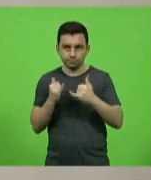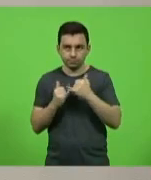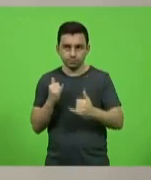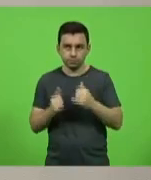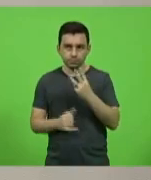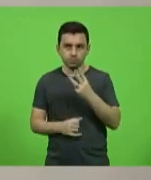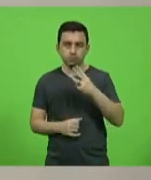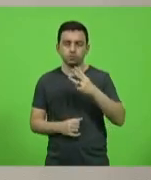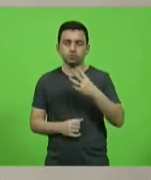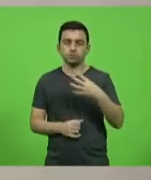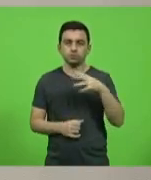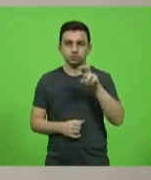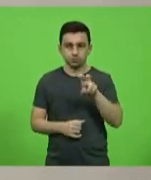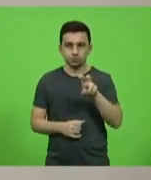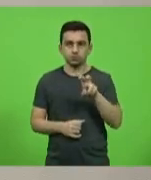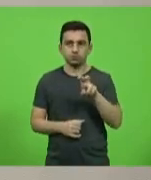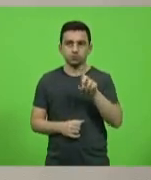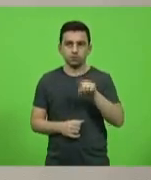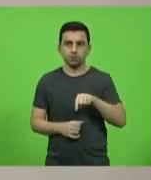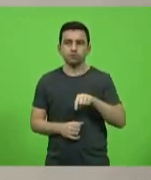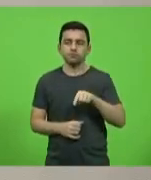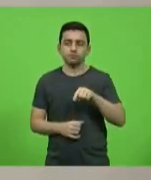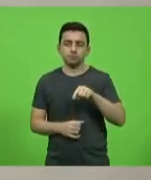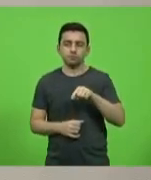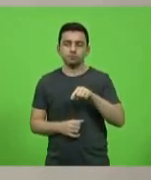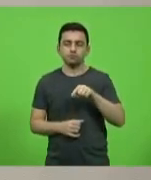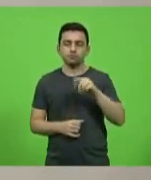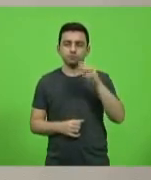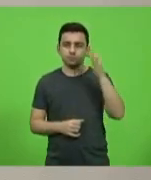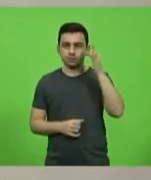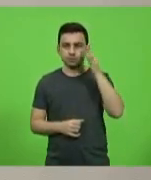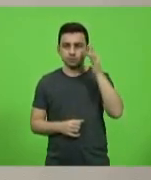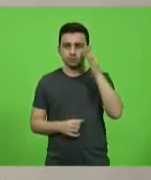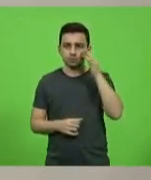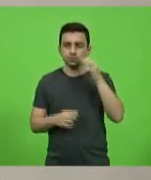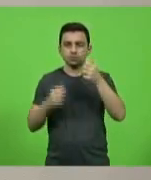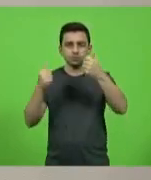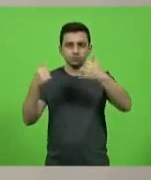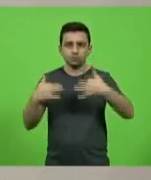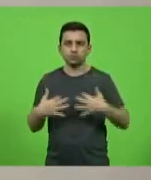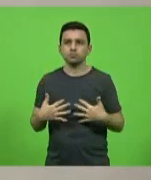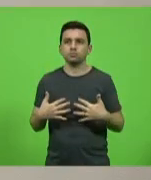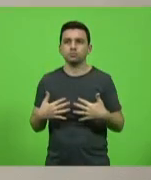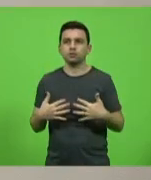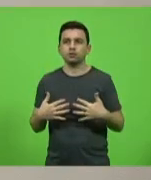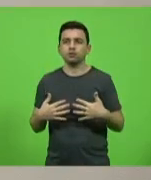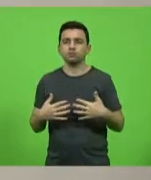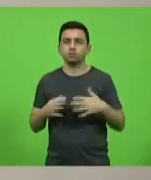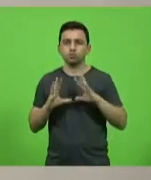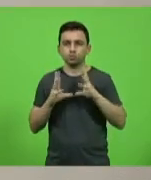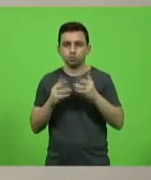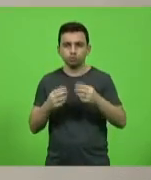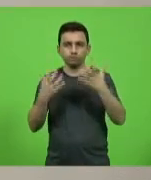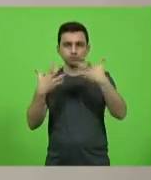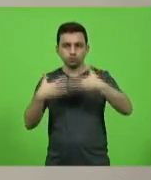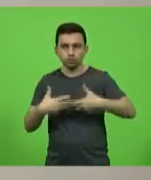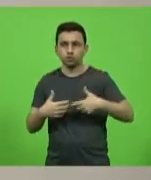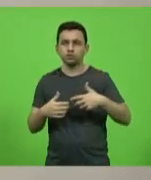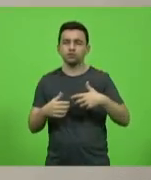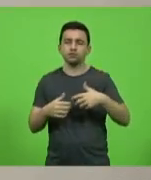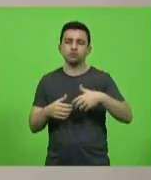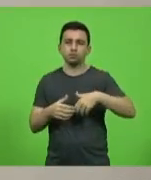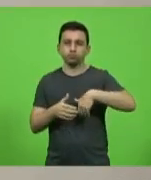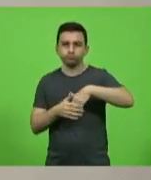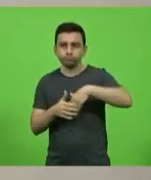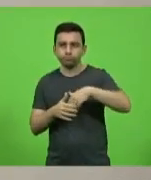autoria do deputado Fernando Krelin, que altera a lei 10.361, que disciplina o funcionamento de clubes, academia, outros estabelecimentos que ministrem aulas